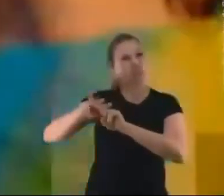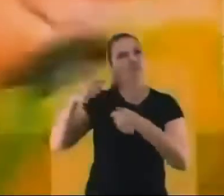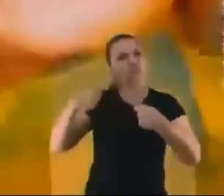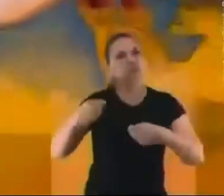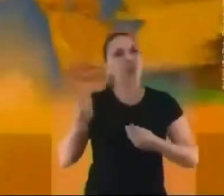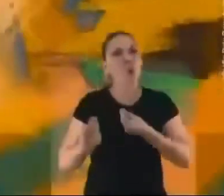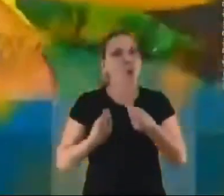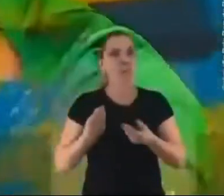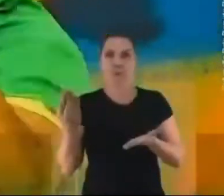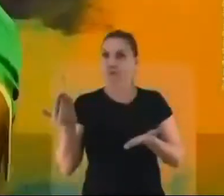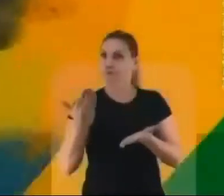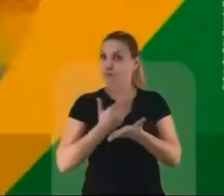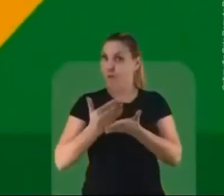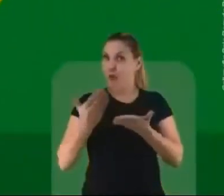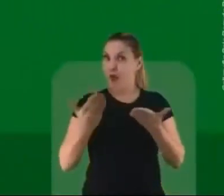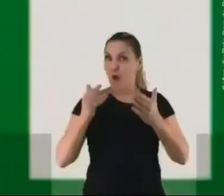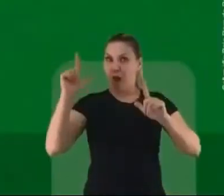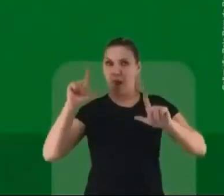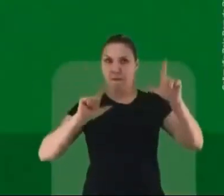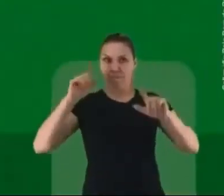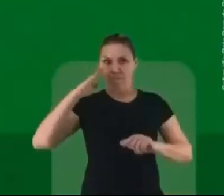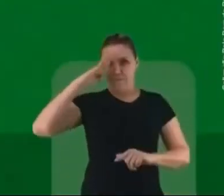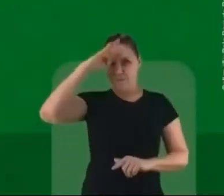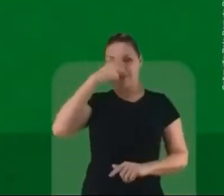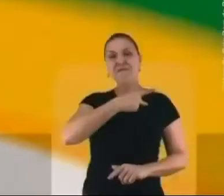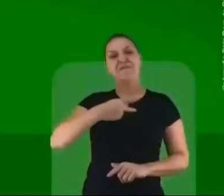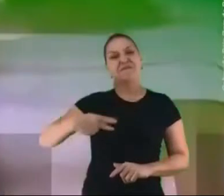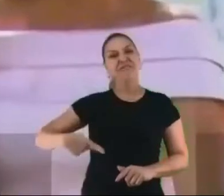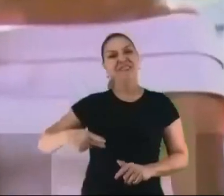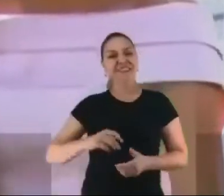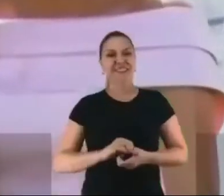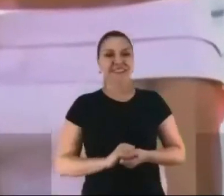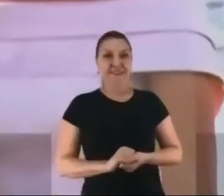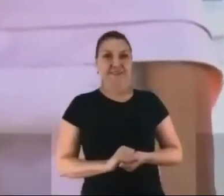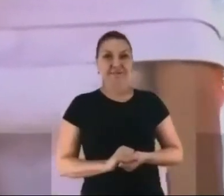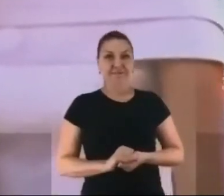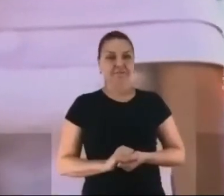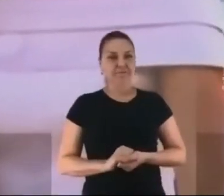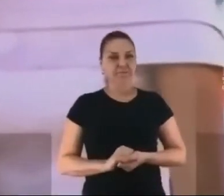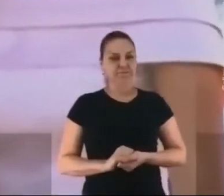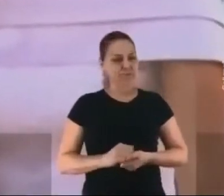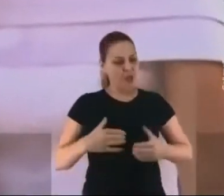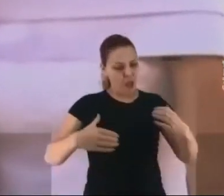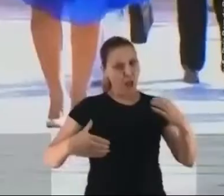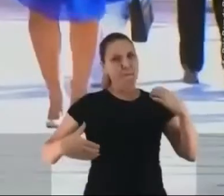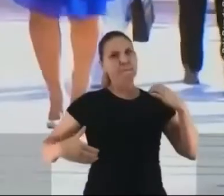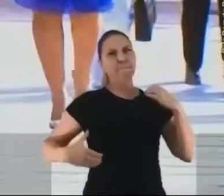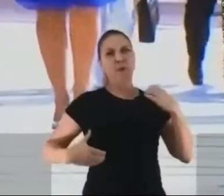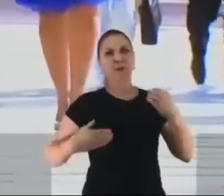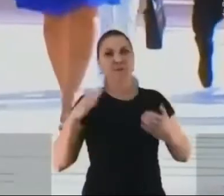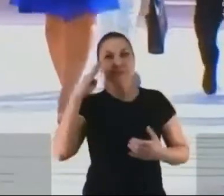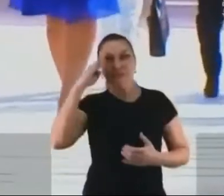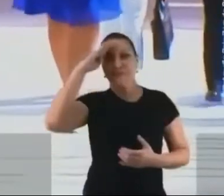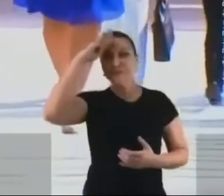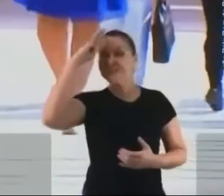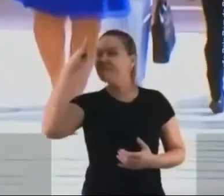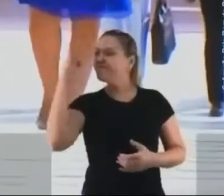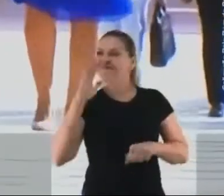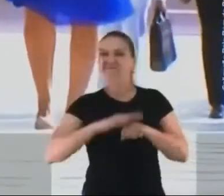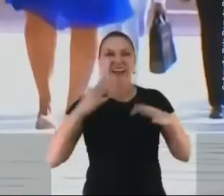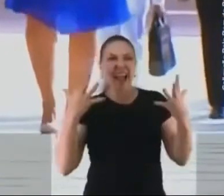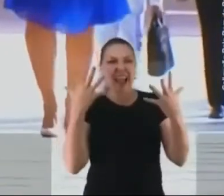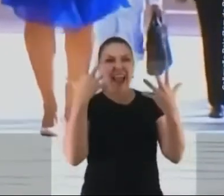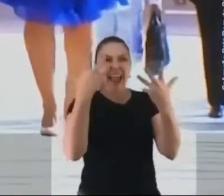Começa agora o programa Bolsonaro Presidente. Em sua posse, Bolsonaro protagonizou uma das mais